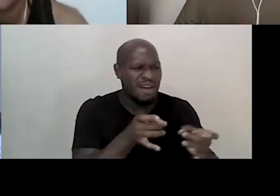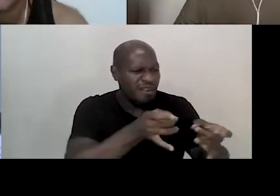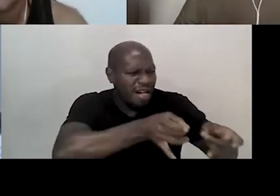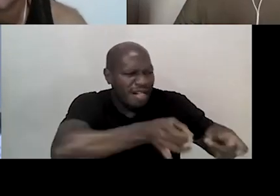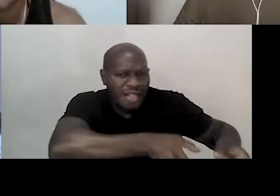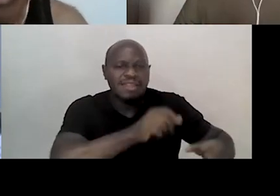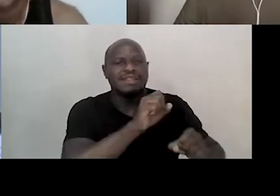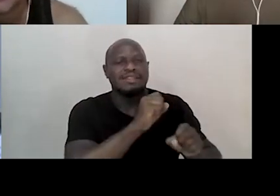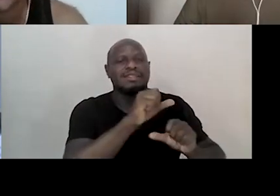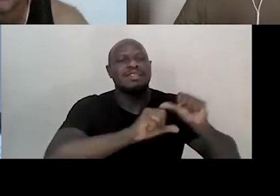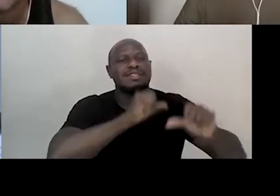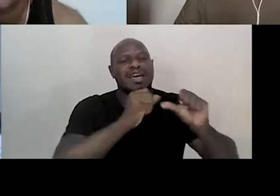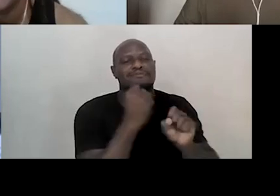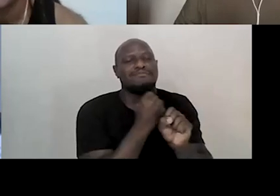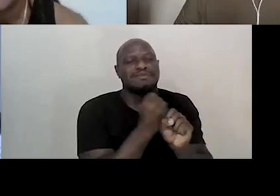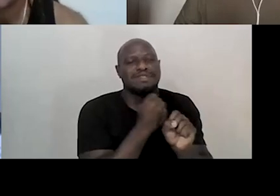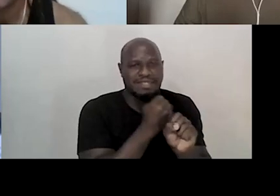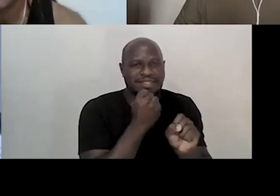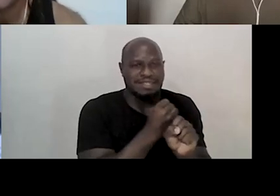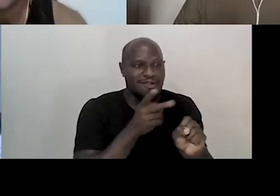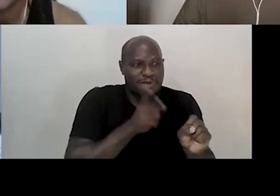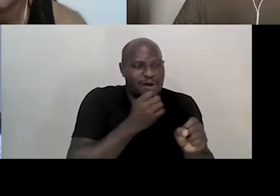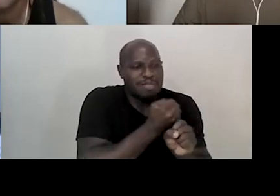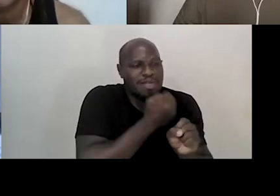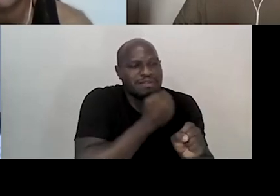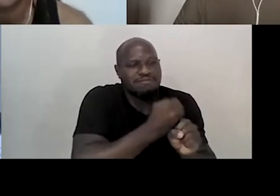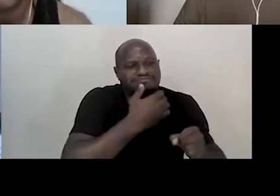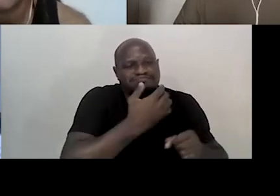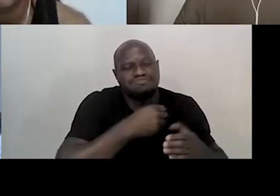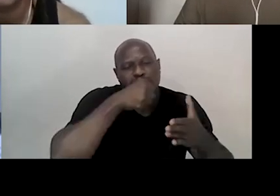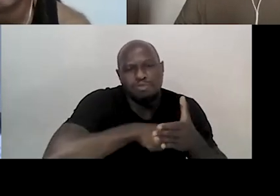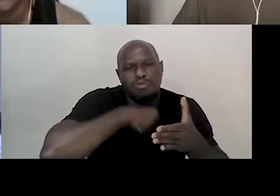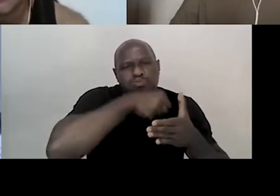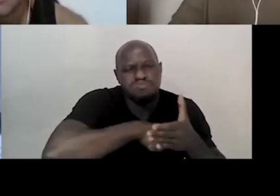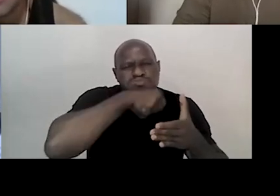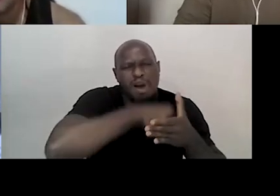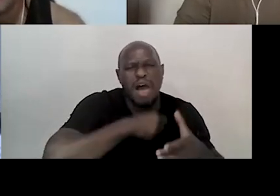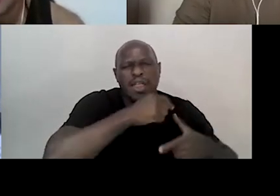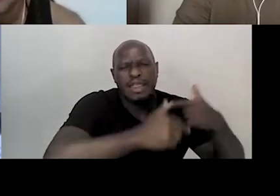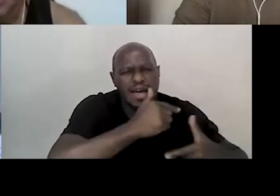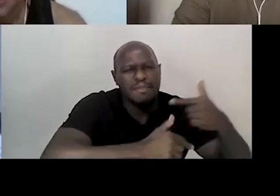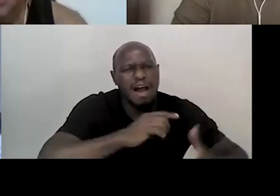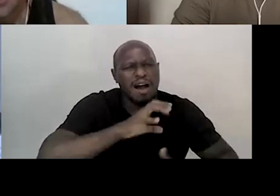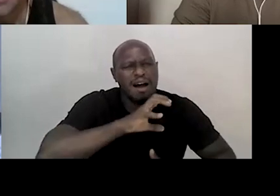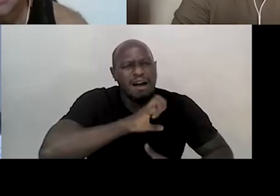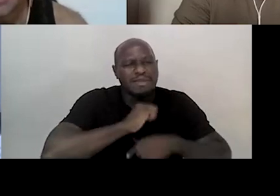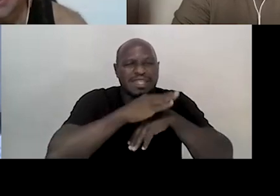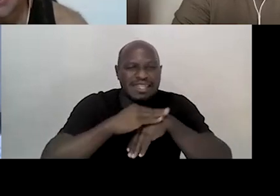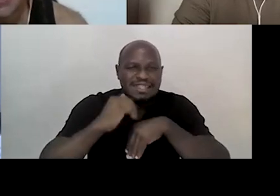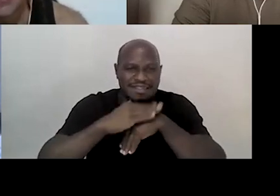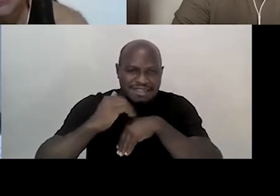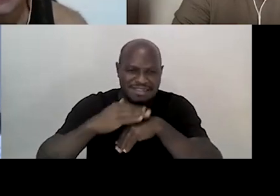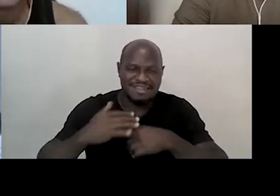transformamos isso, estamos transformando com muita luta, muito trabalho, muito amor e carinho também, e